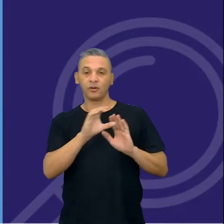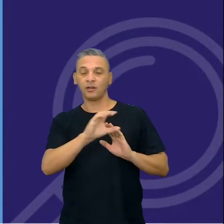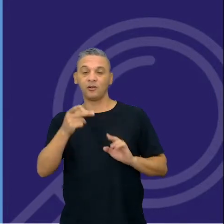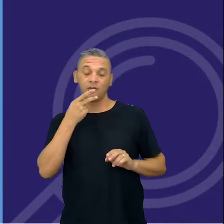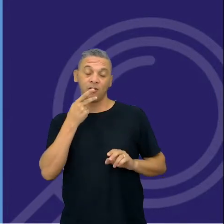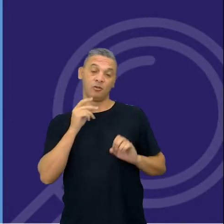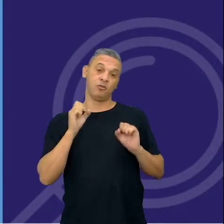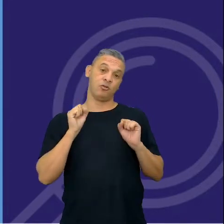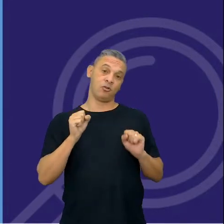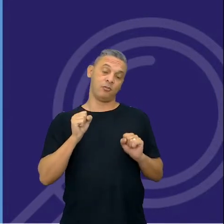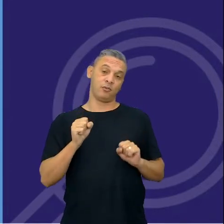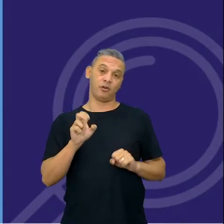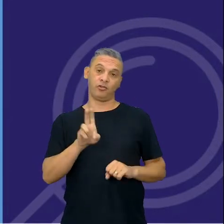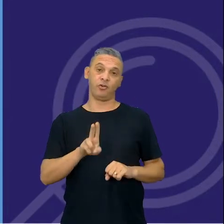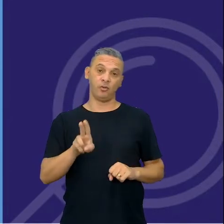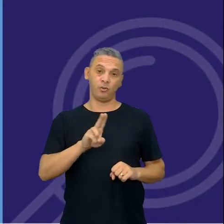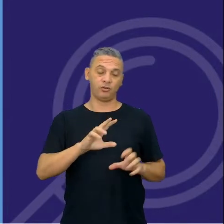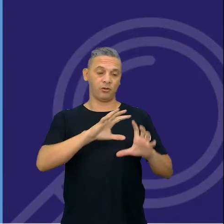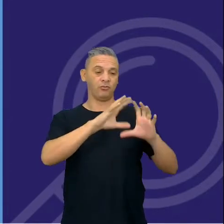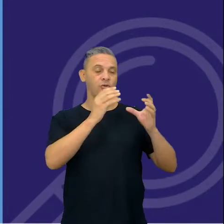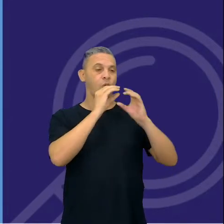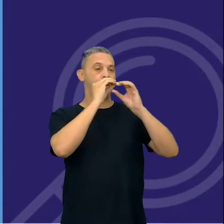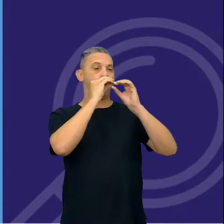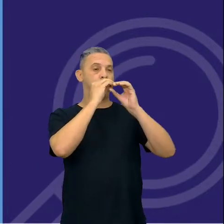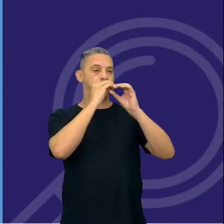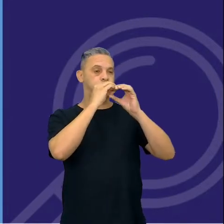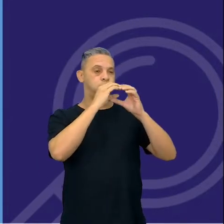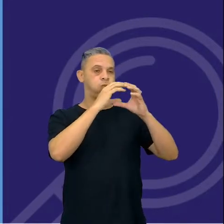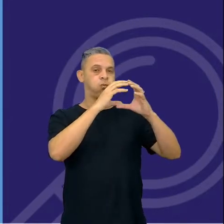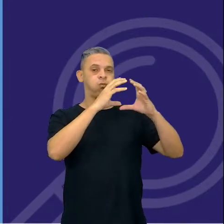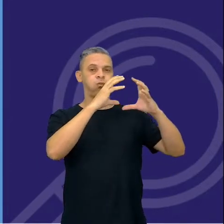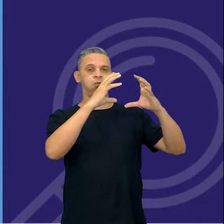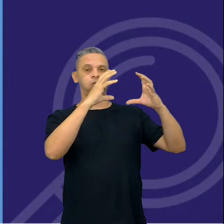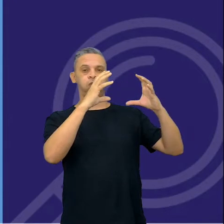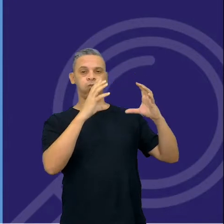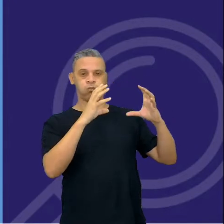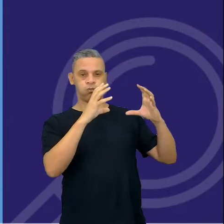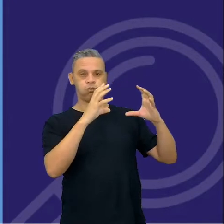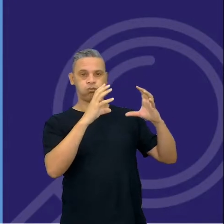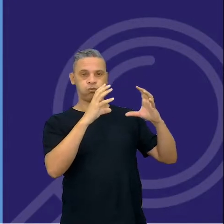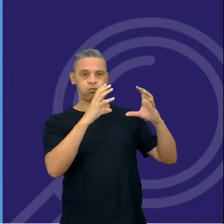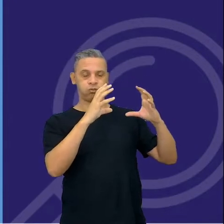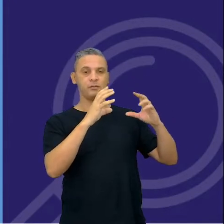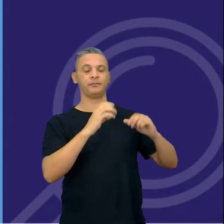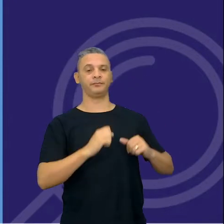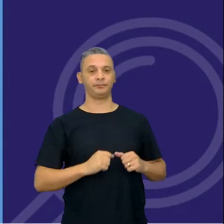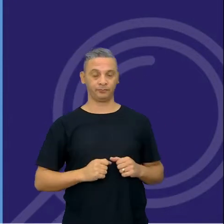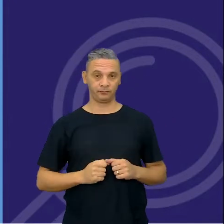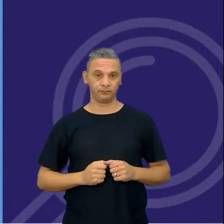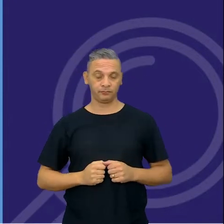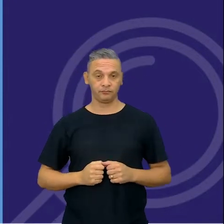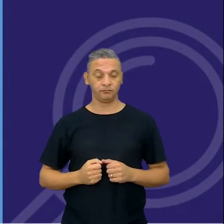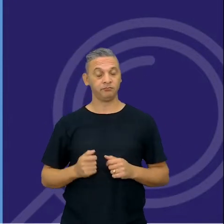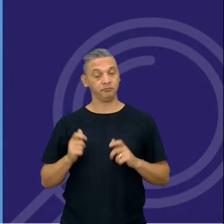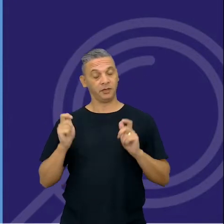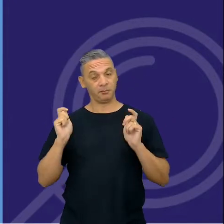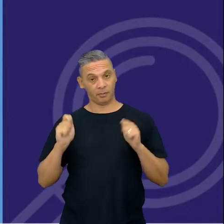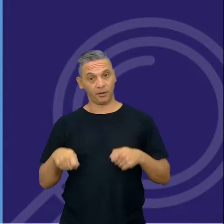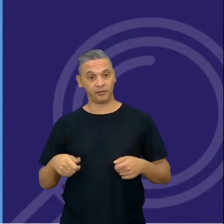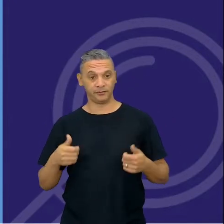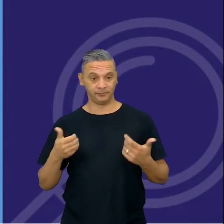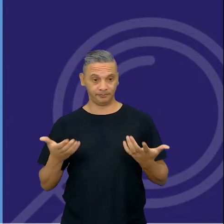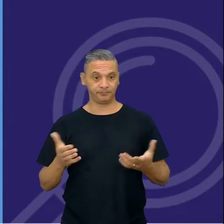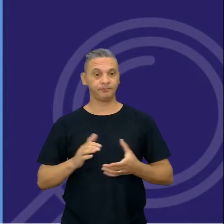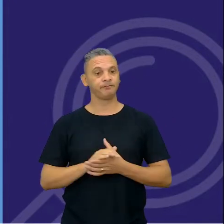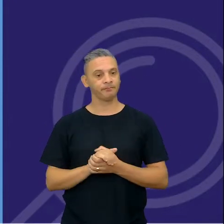ah, a gente pode, né, fazer com bexiga, gente é bexiga, joga o ar ali dentro depois. Tudo isso é possível,